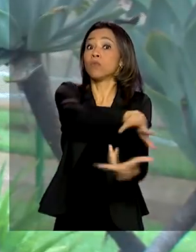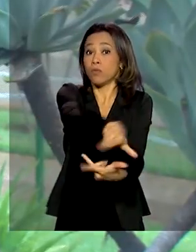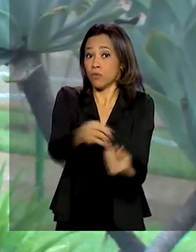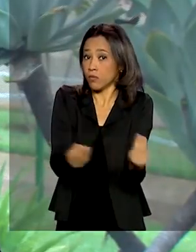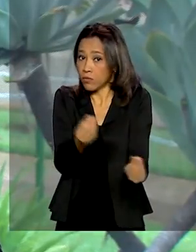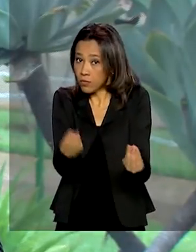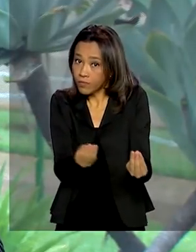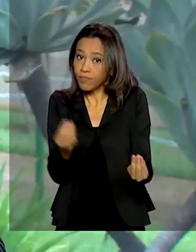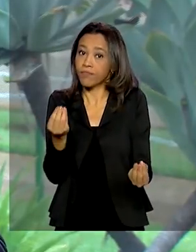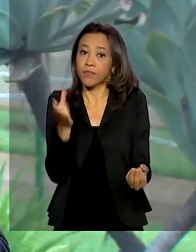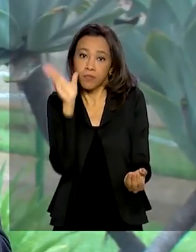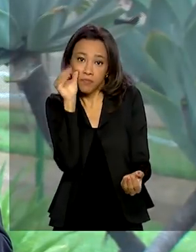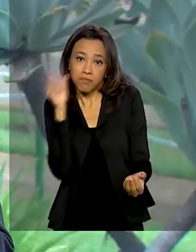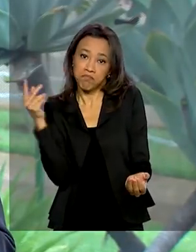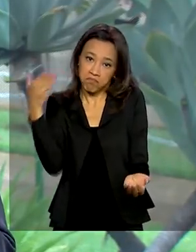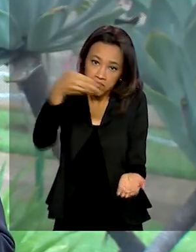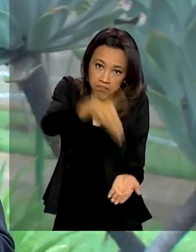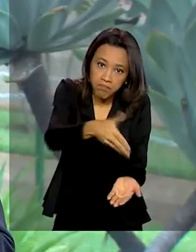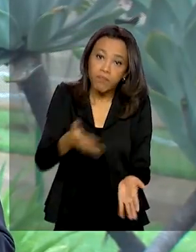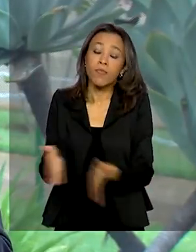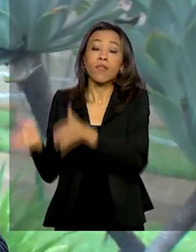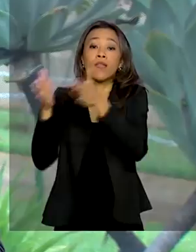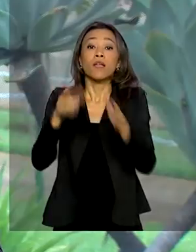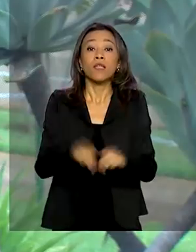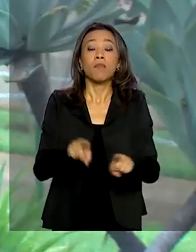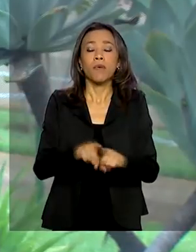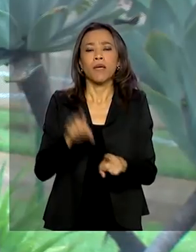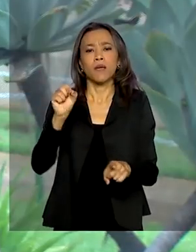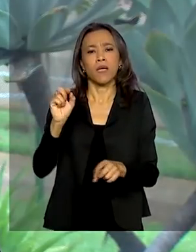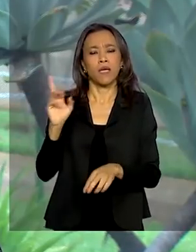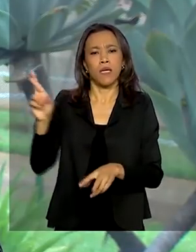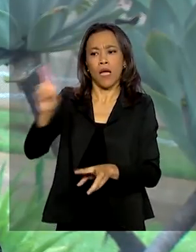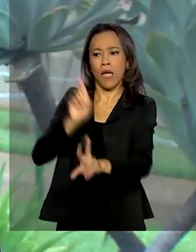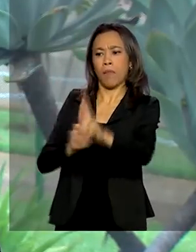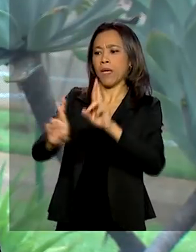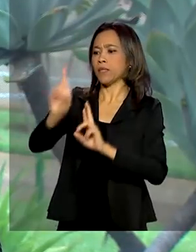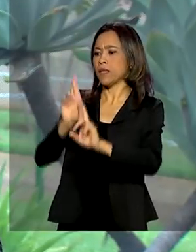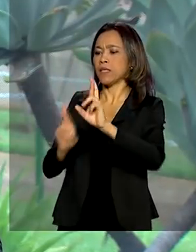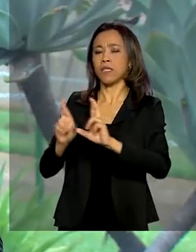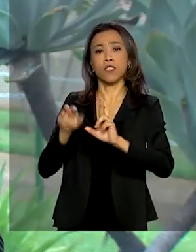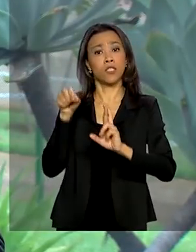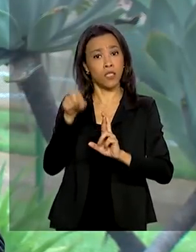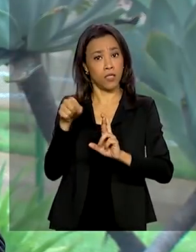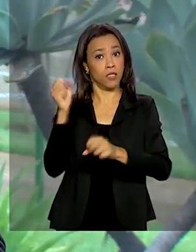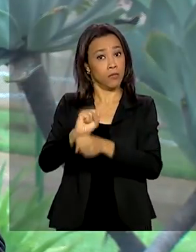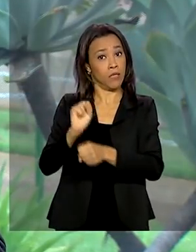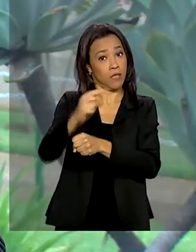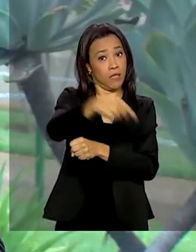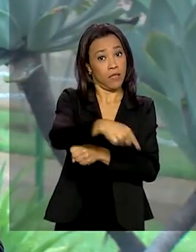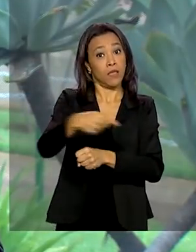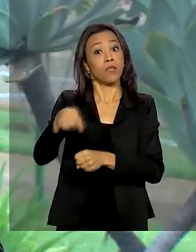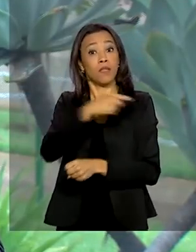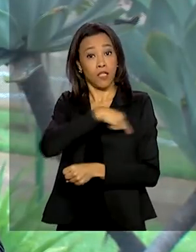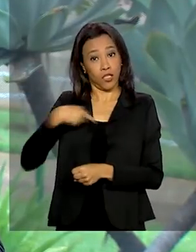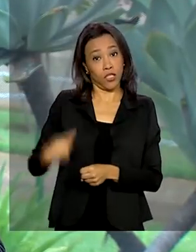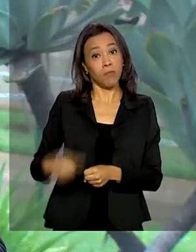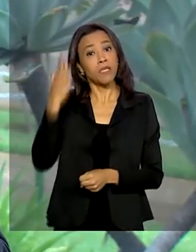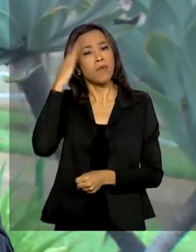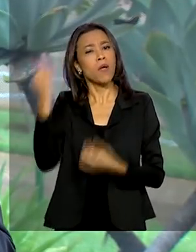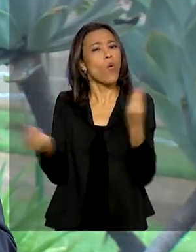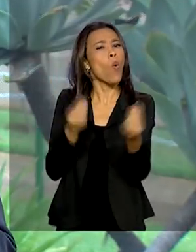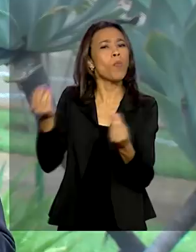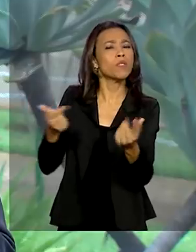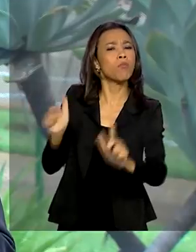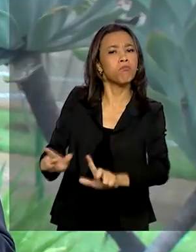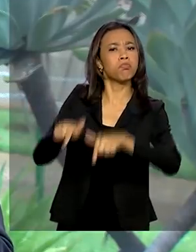esperada uma apresentação de representantes da China com as experiências do país no combate à doença. Logo